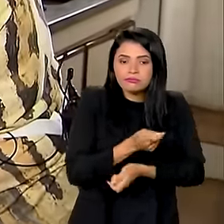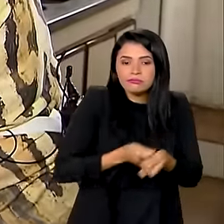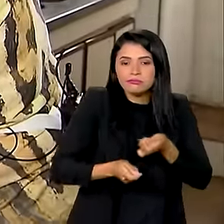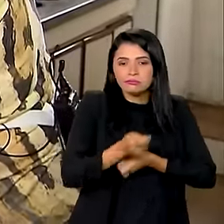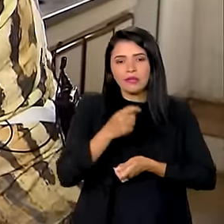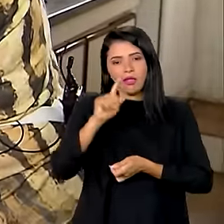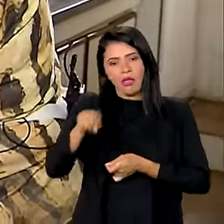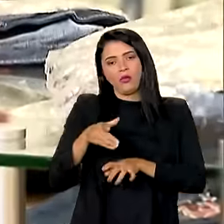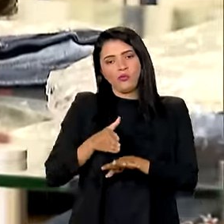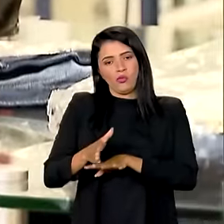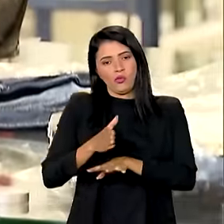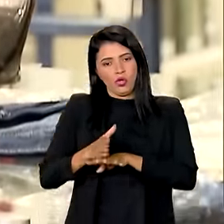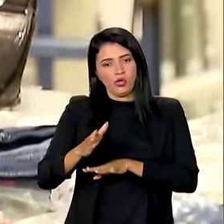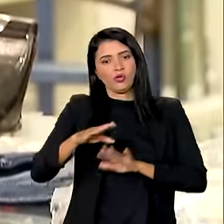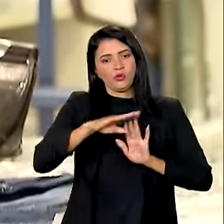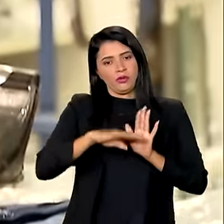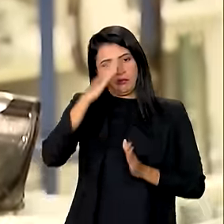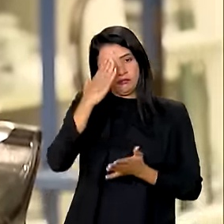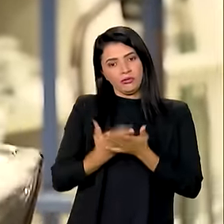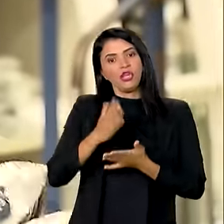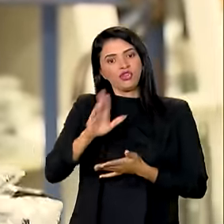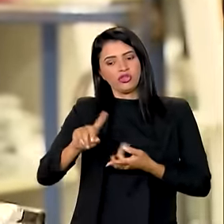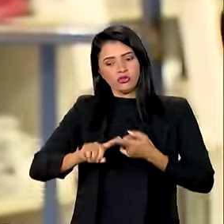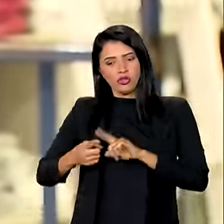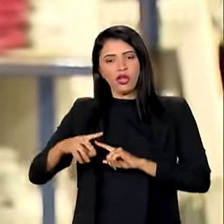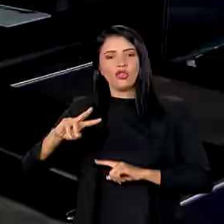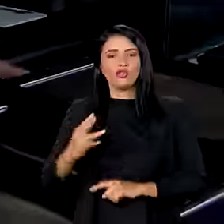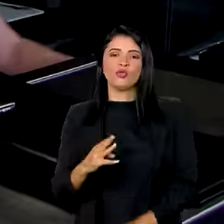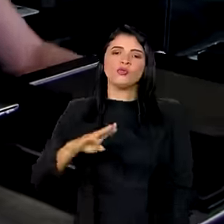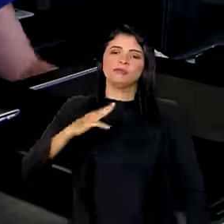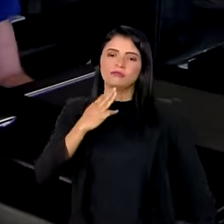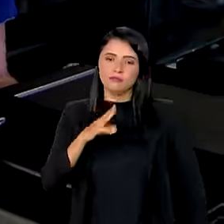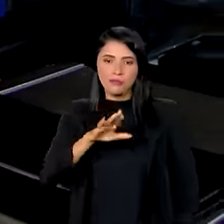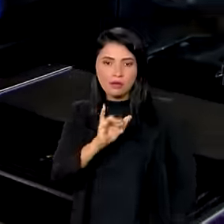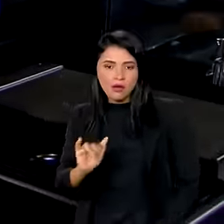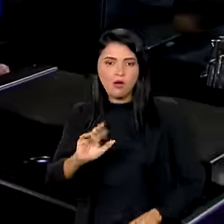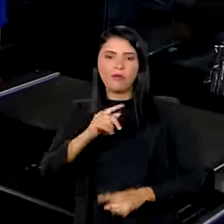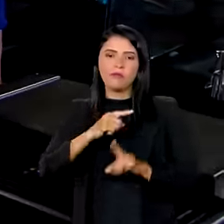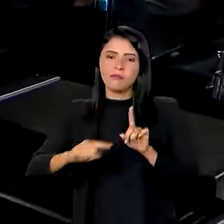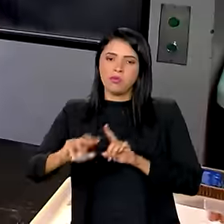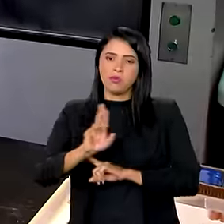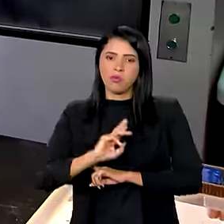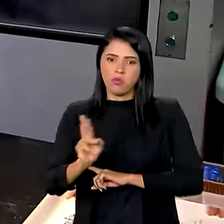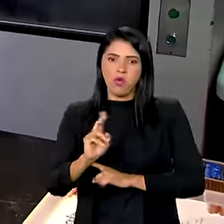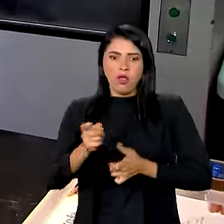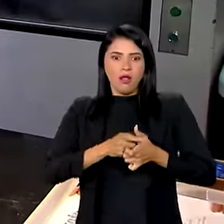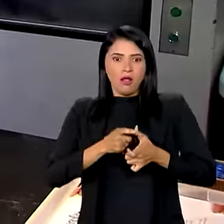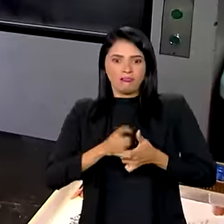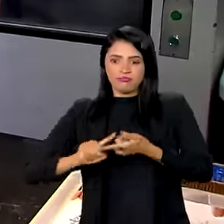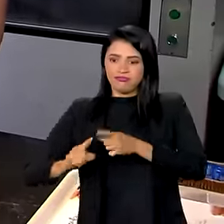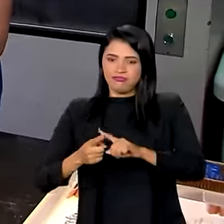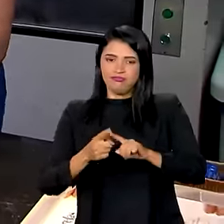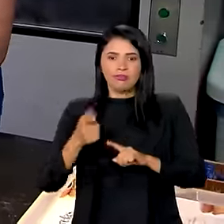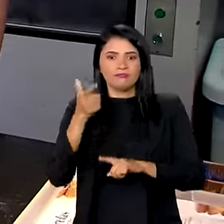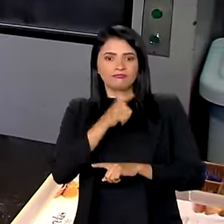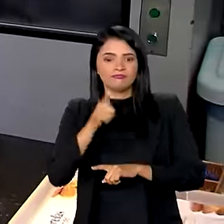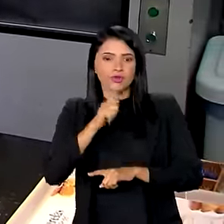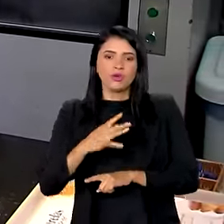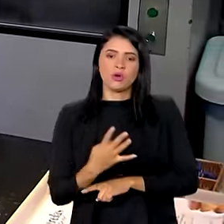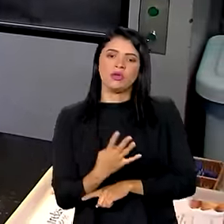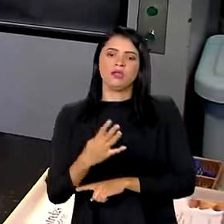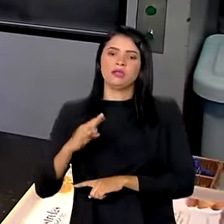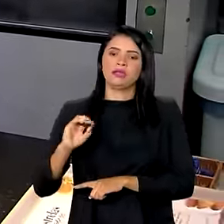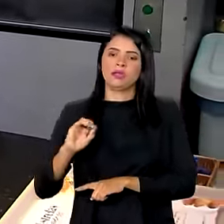programa Acredita, já renegociou R$ 2,5 bilhões em dívidas, beneficiando 42 mil